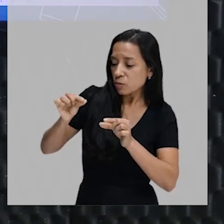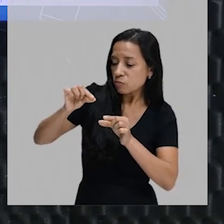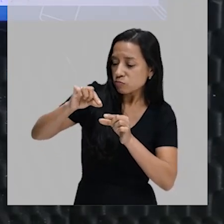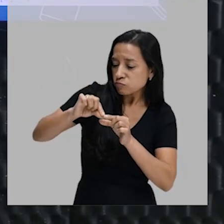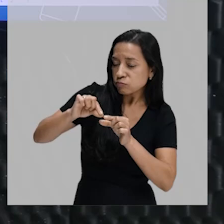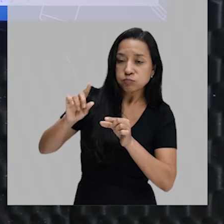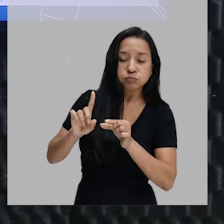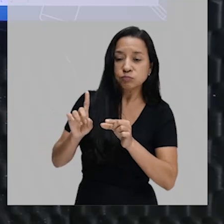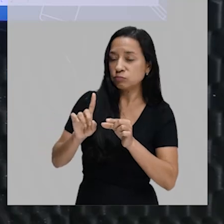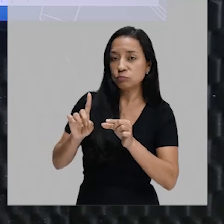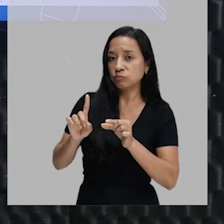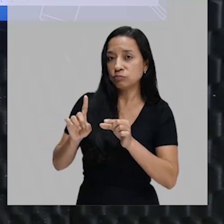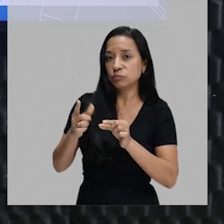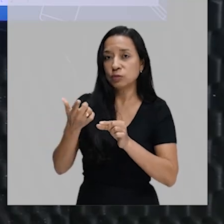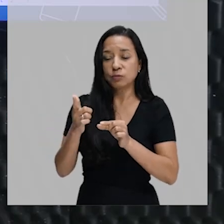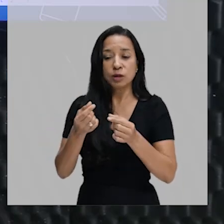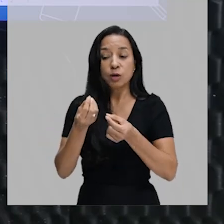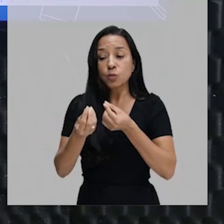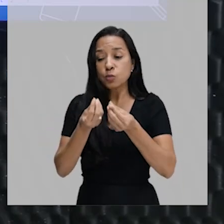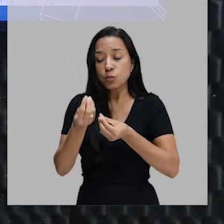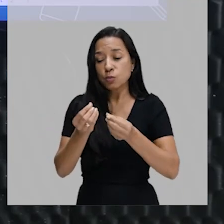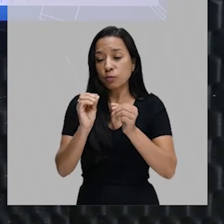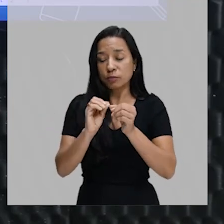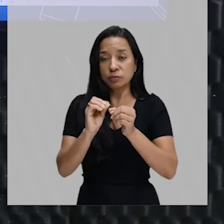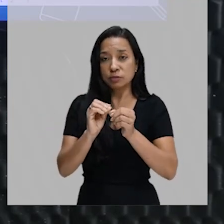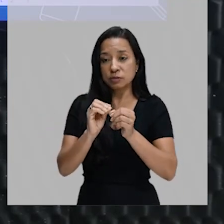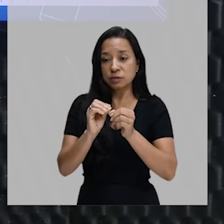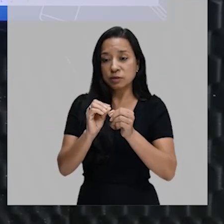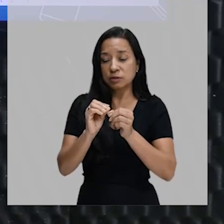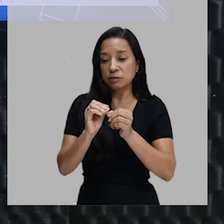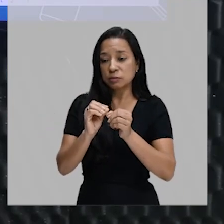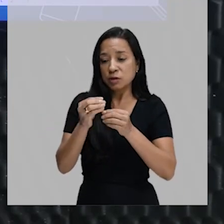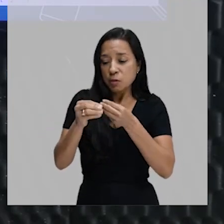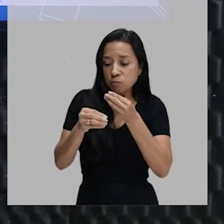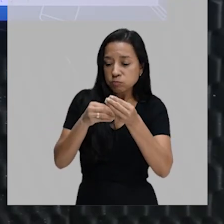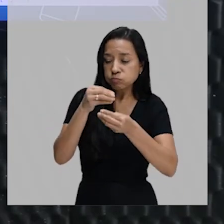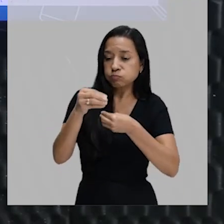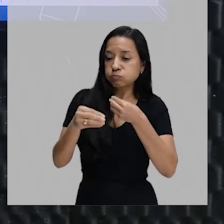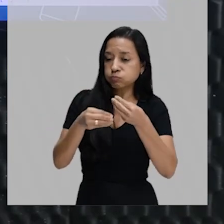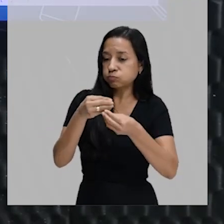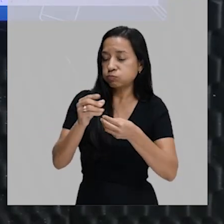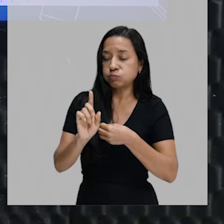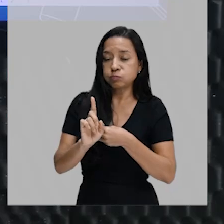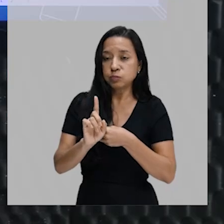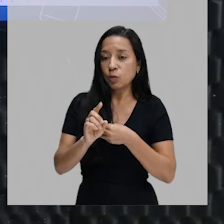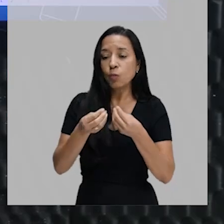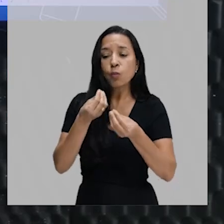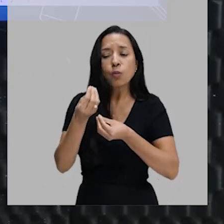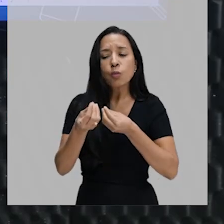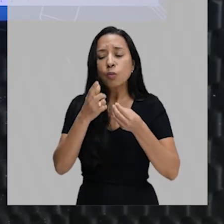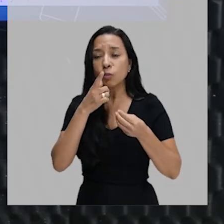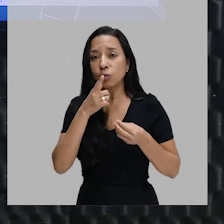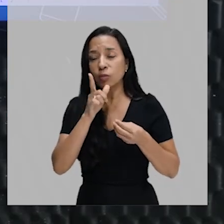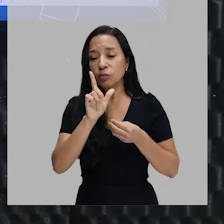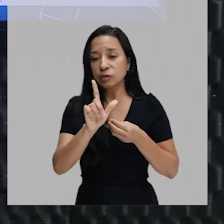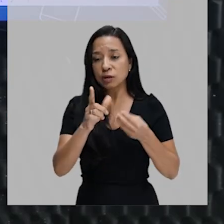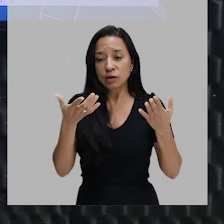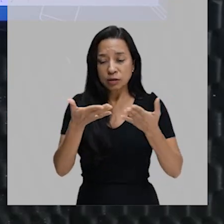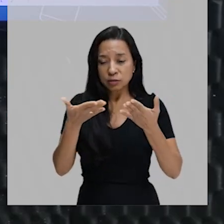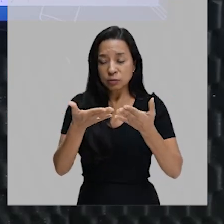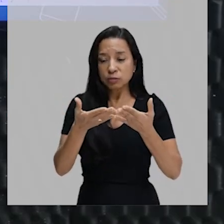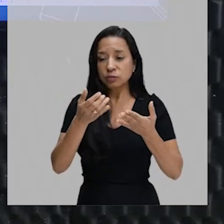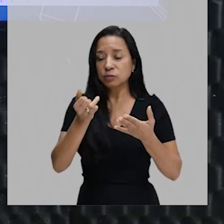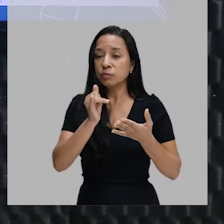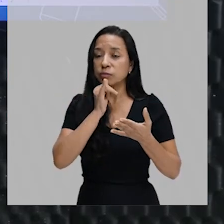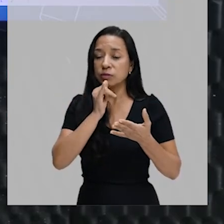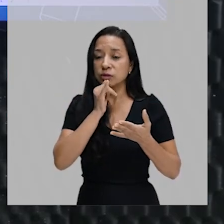na molécula de DNA. Você não tem como fazer essa manipulação. Então, como é que a gente consegue, hoje em dia, por